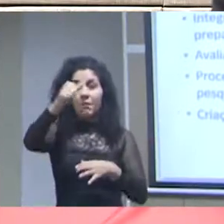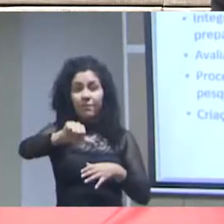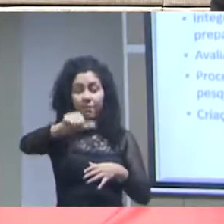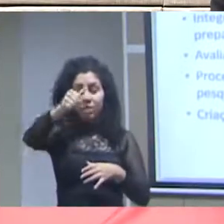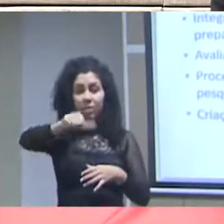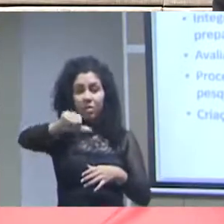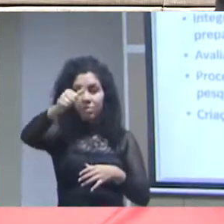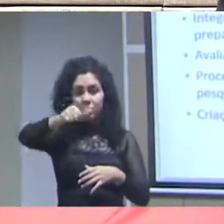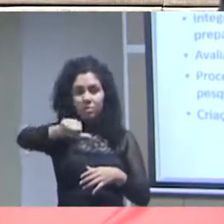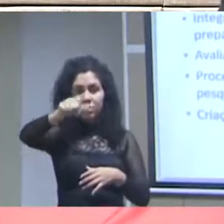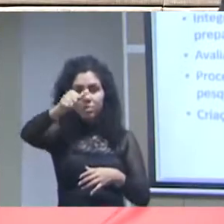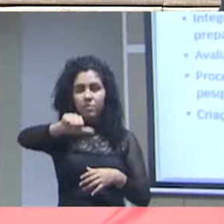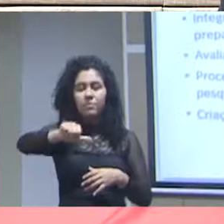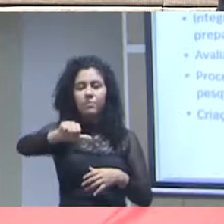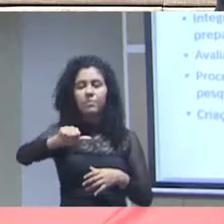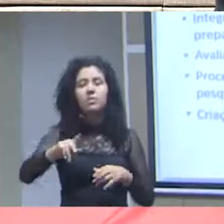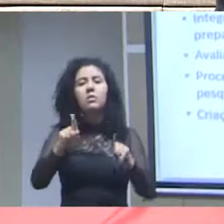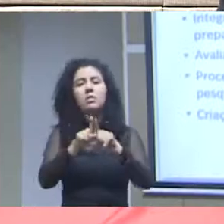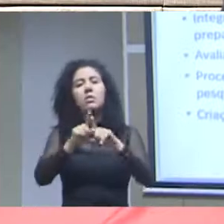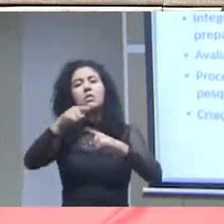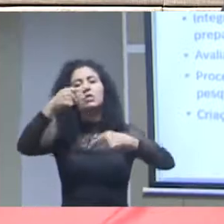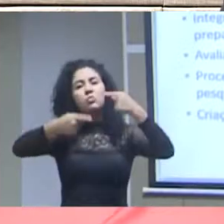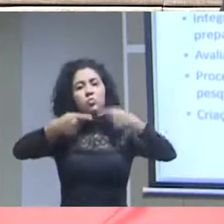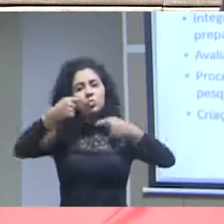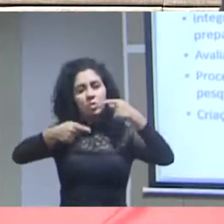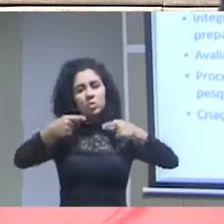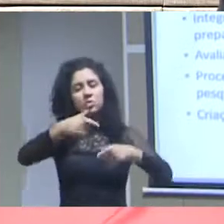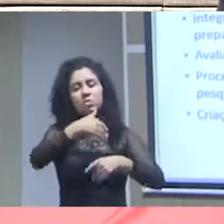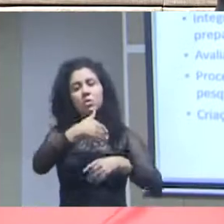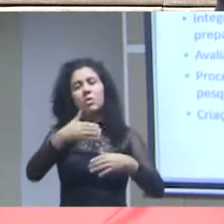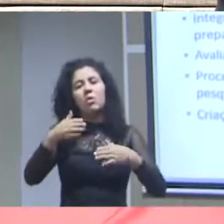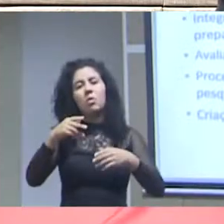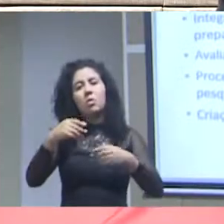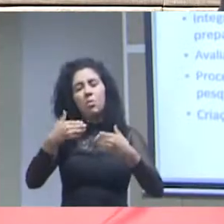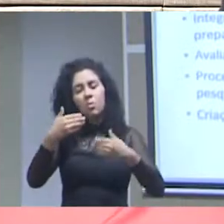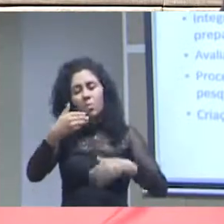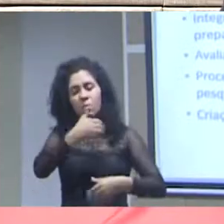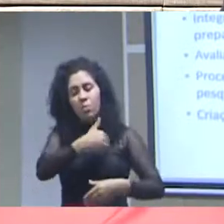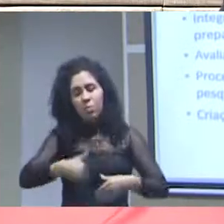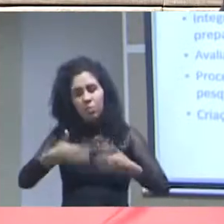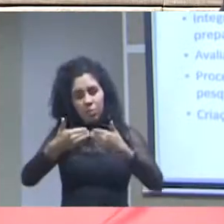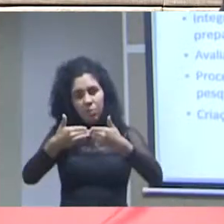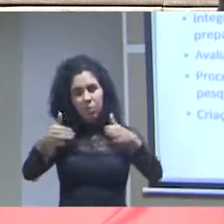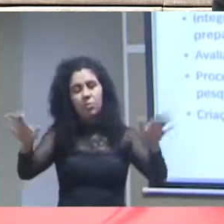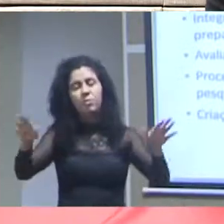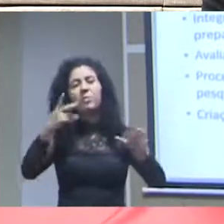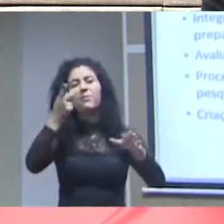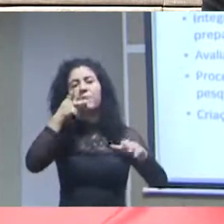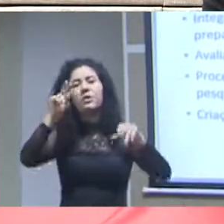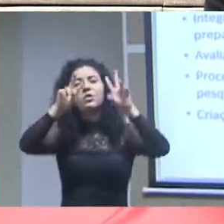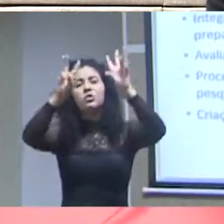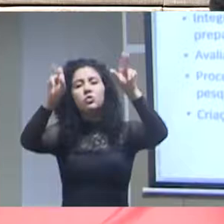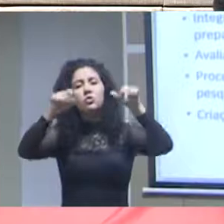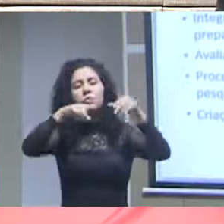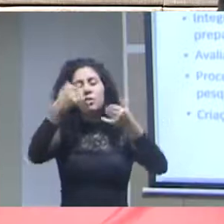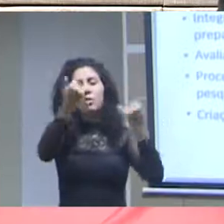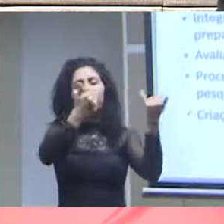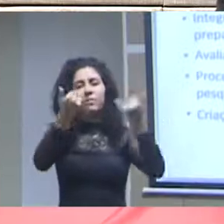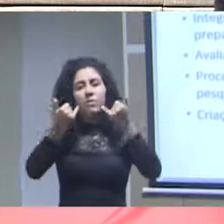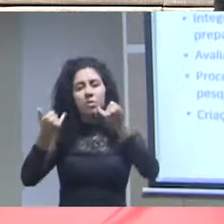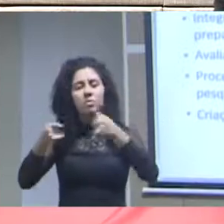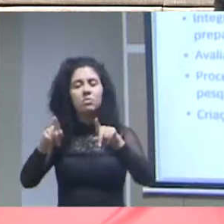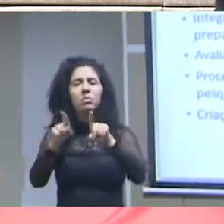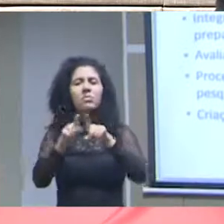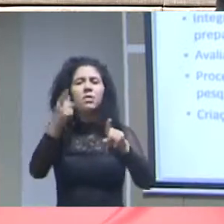de políticas públicas baseadas nesses dados e isso envolve além do desafio do cruzamento da